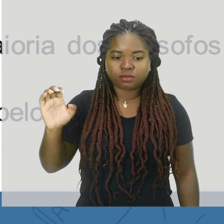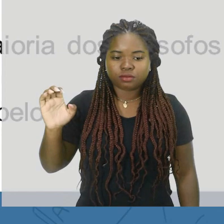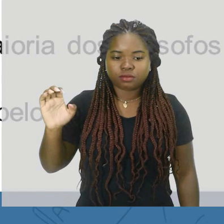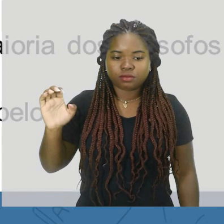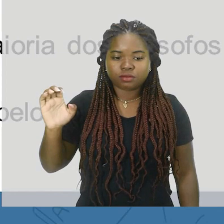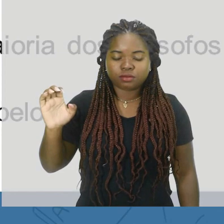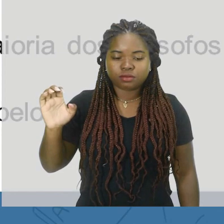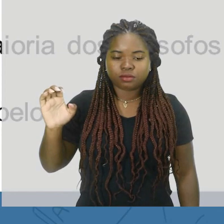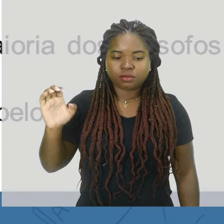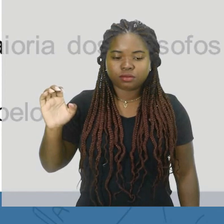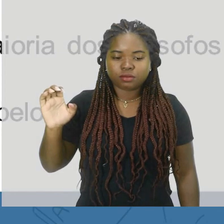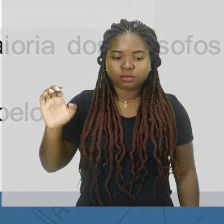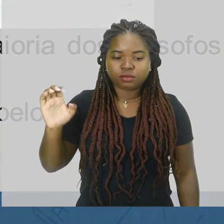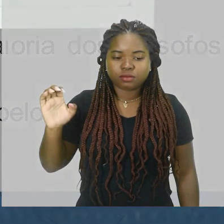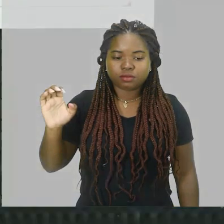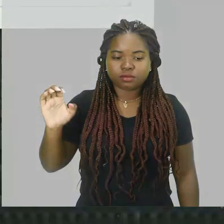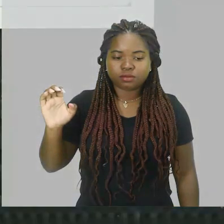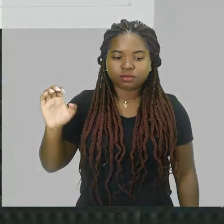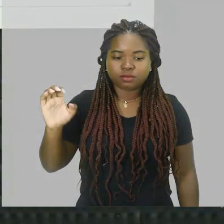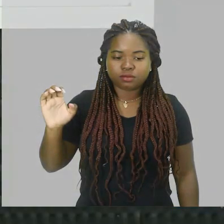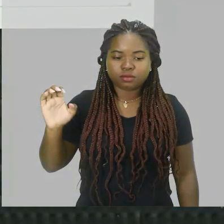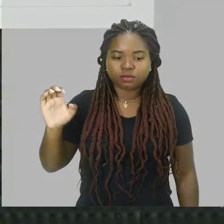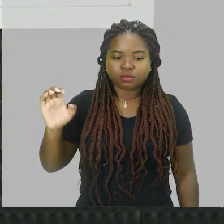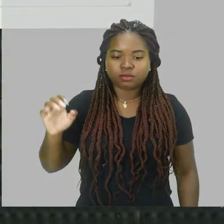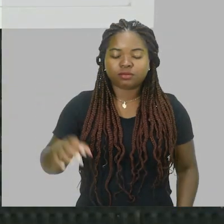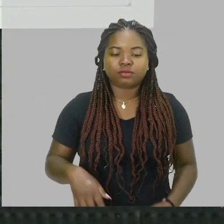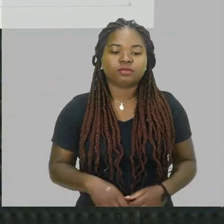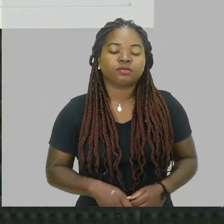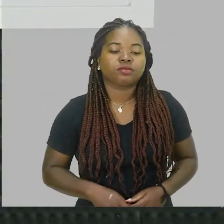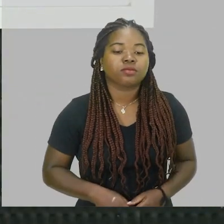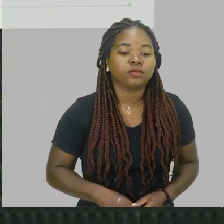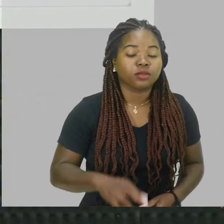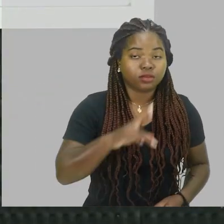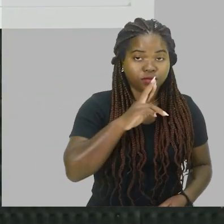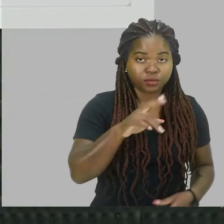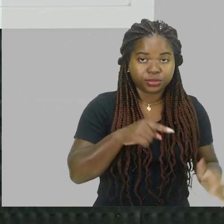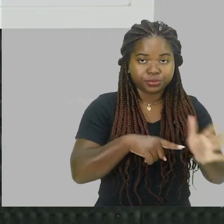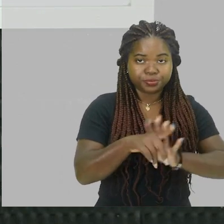gregos de que a luz era produzida pelos olhos, né. Então, vamos lá.